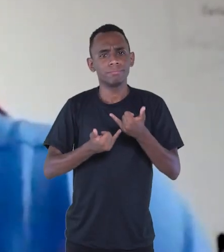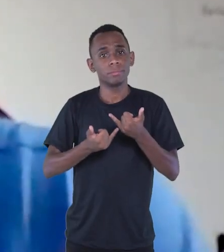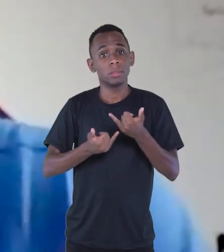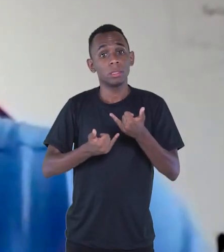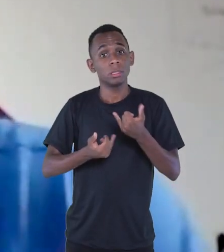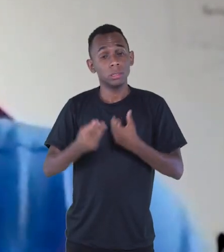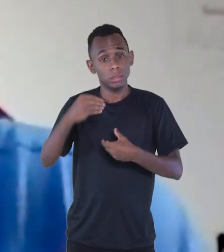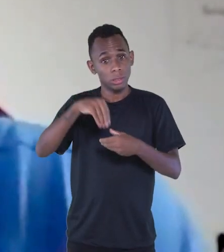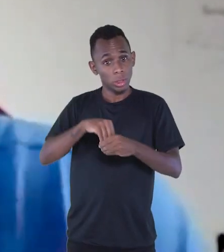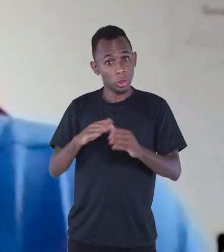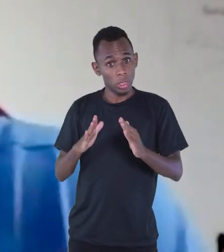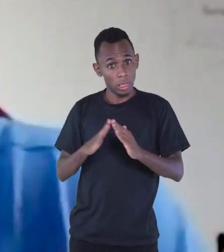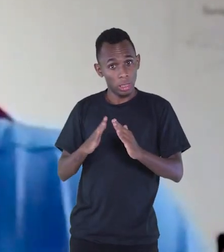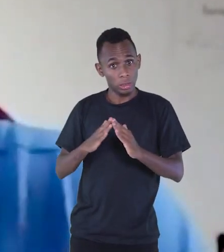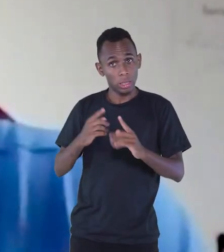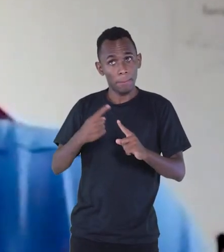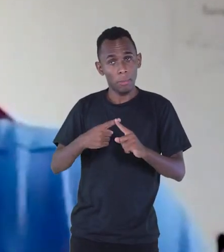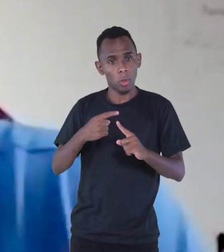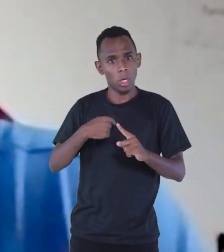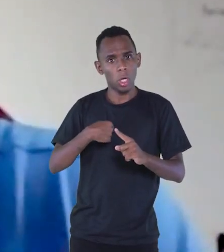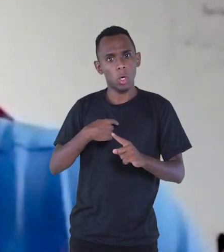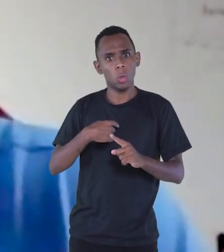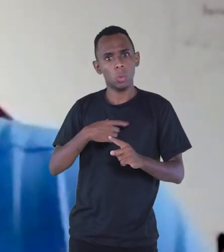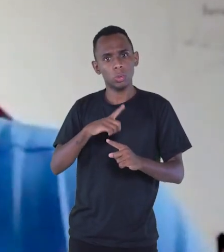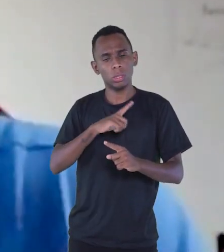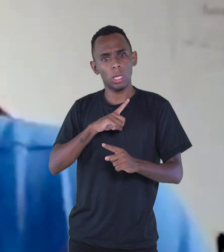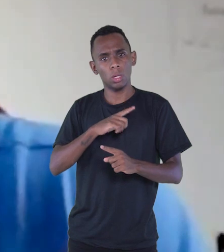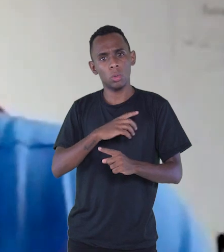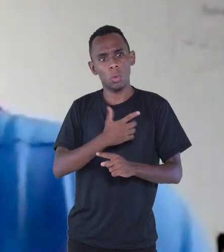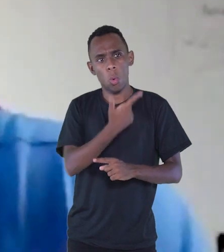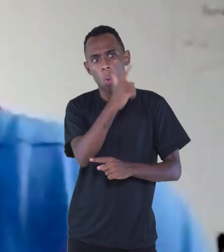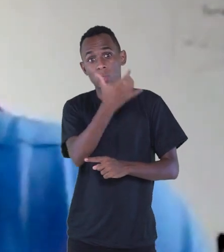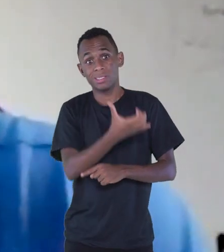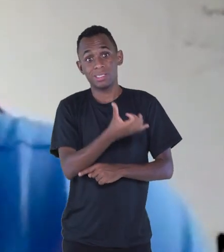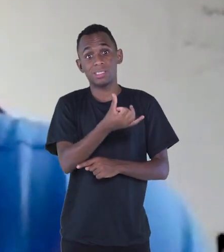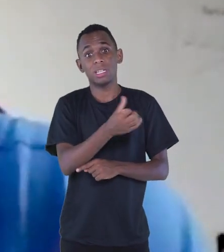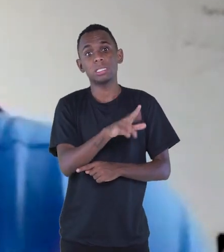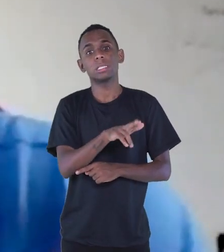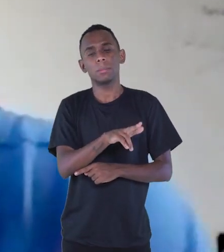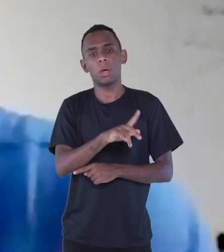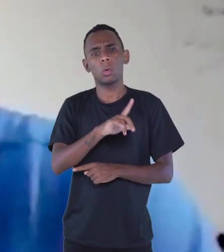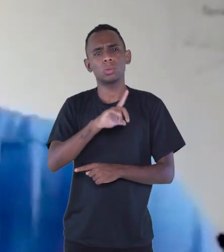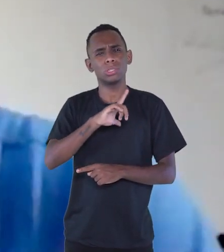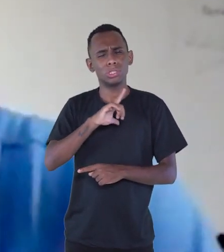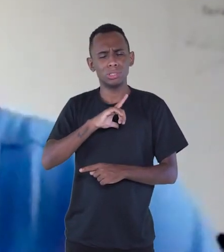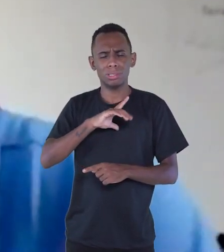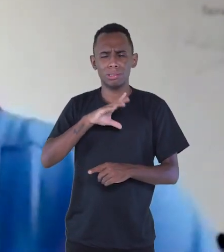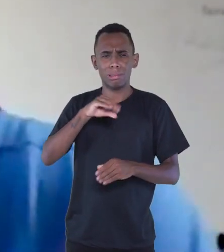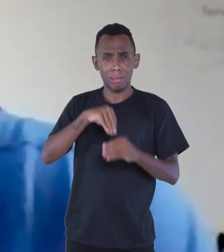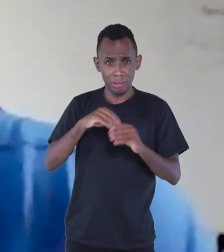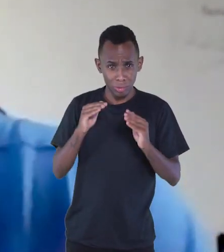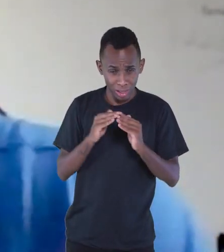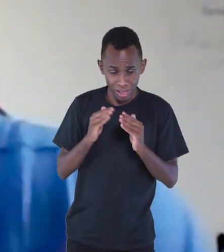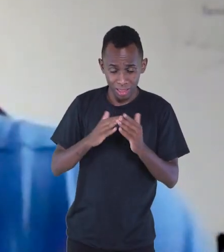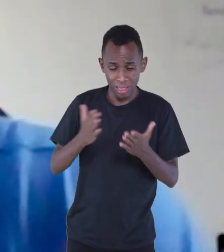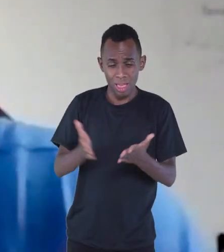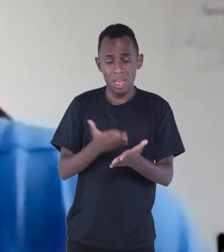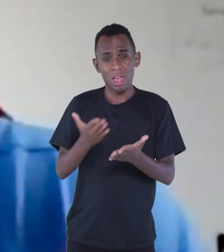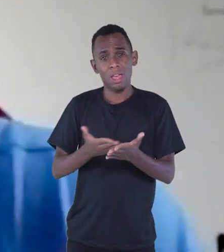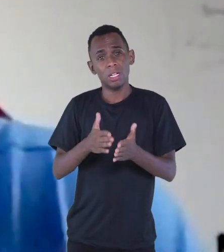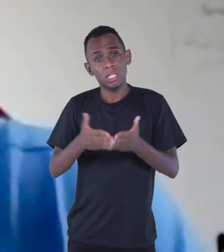minha casa, eu sou o quinto de sete irmãos, na minha casa tinha muitos livros. Meu pai gostava de comprar livros,